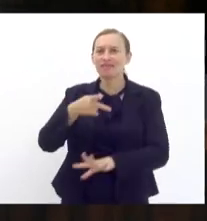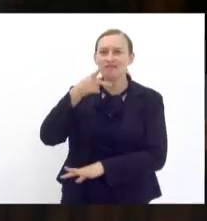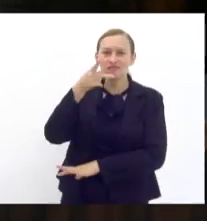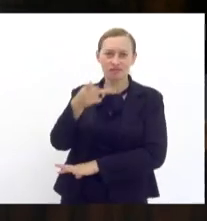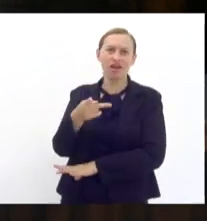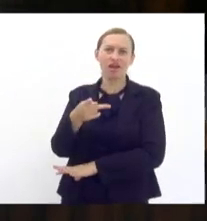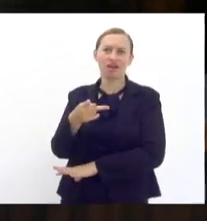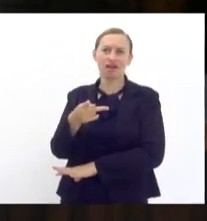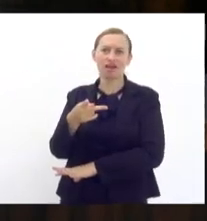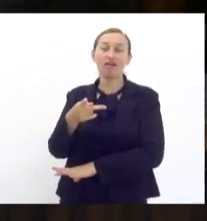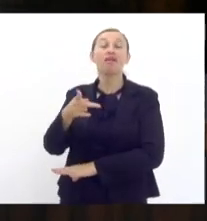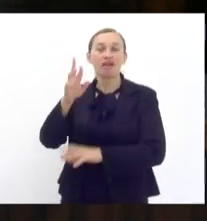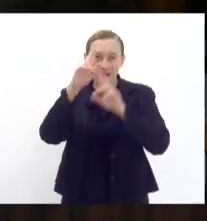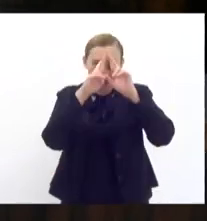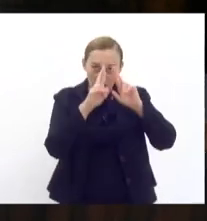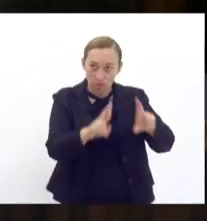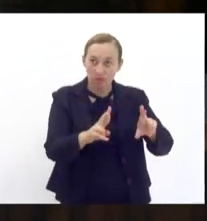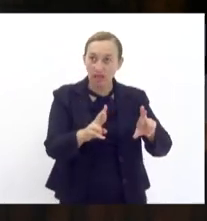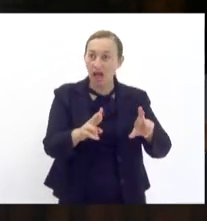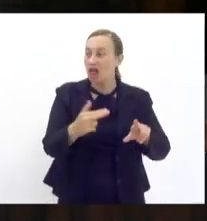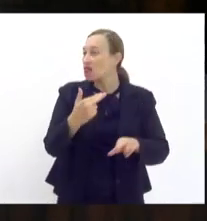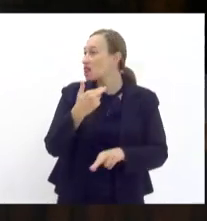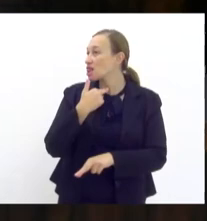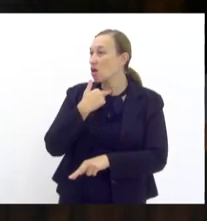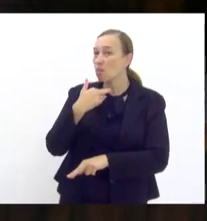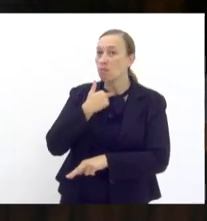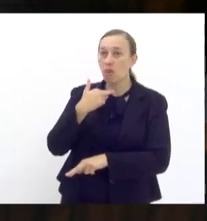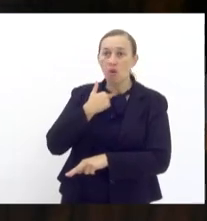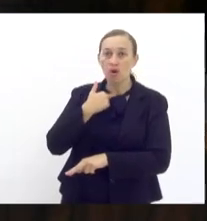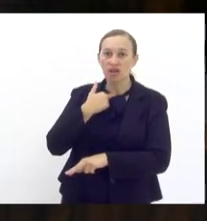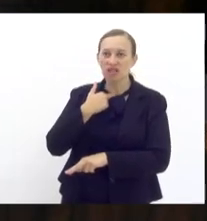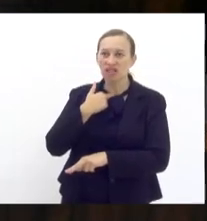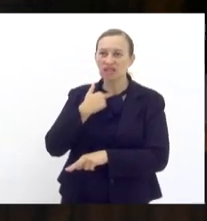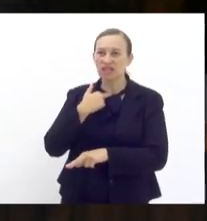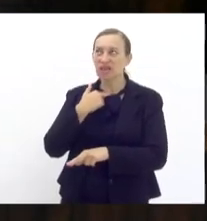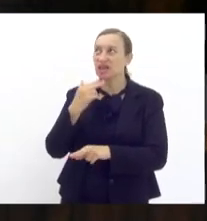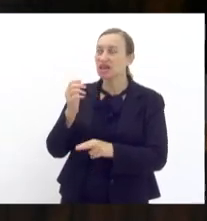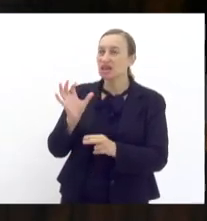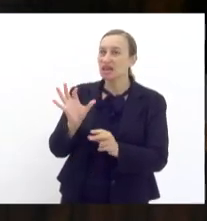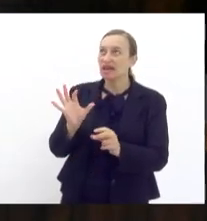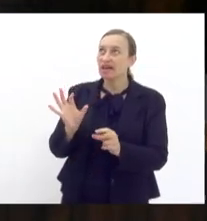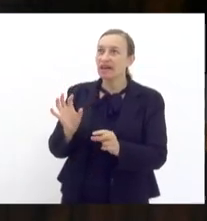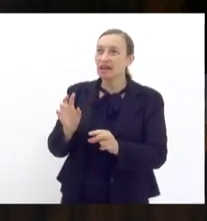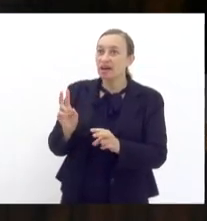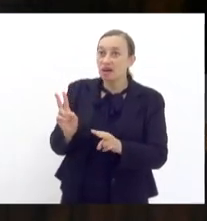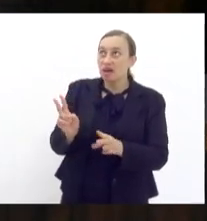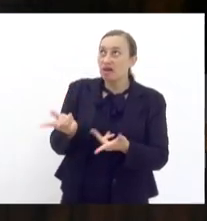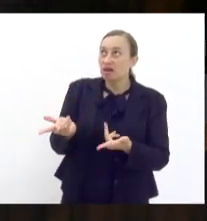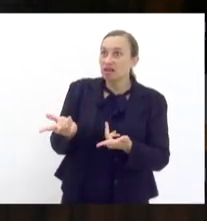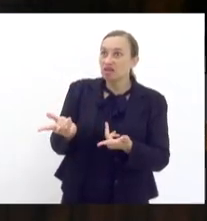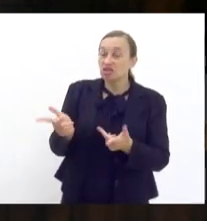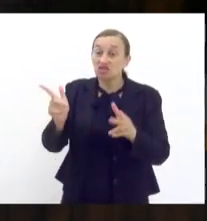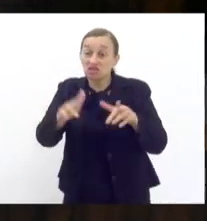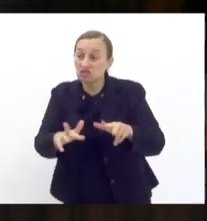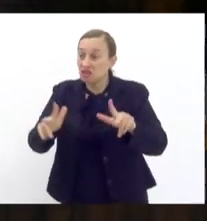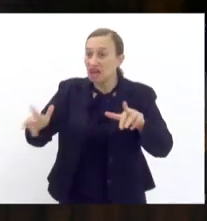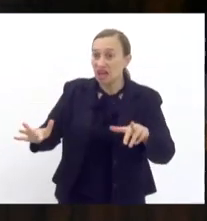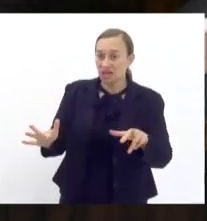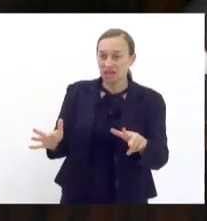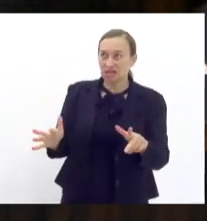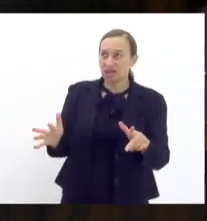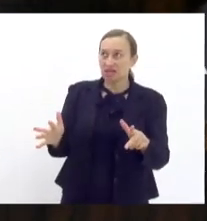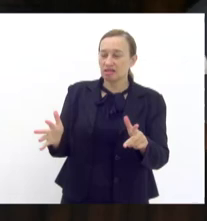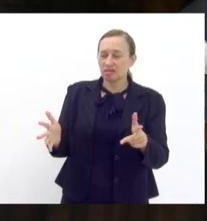ainda é respeitada não pode ter tema tabu dentro do parlamento ainda que existam divergências não